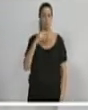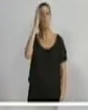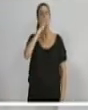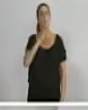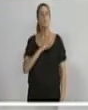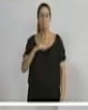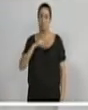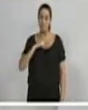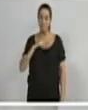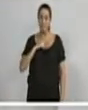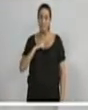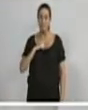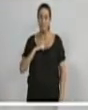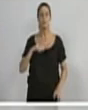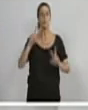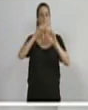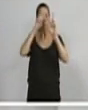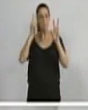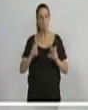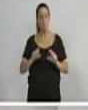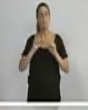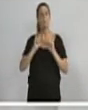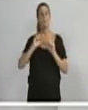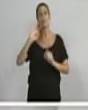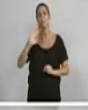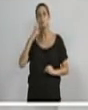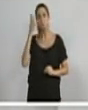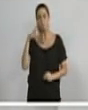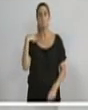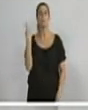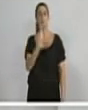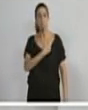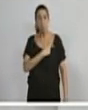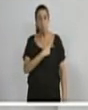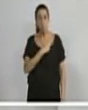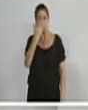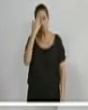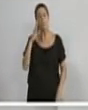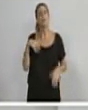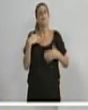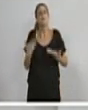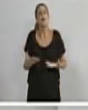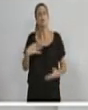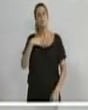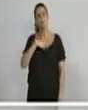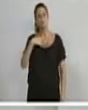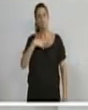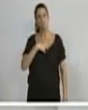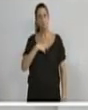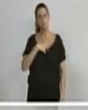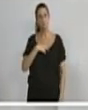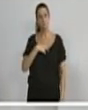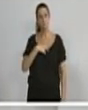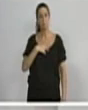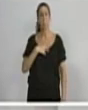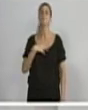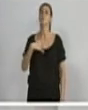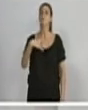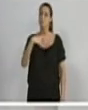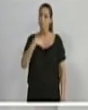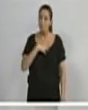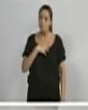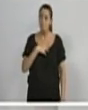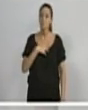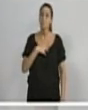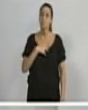Brasil tem em relação ao que está acontecendo com a gente? Sabe qual é sentimento? O sentimento de